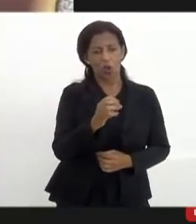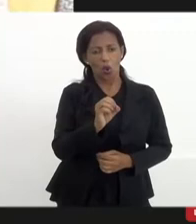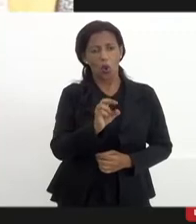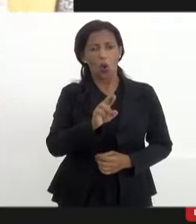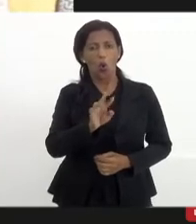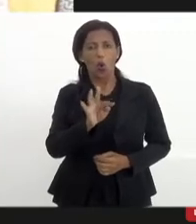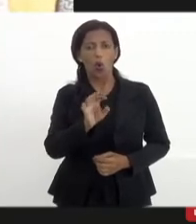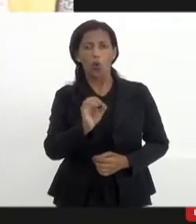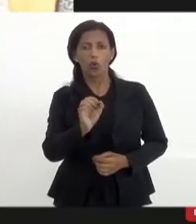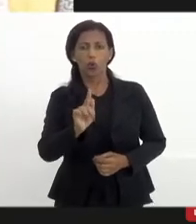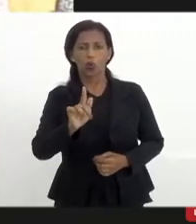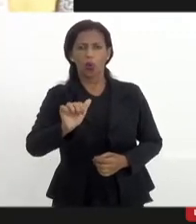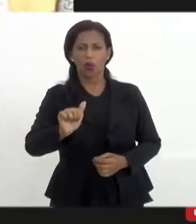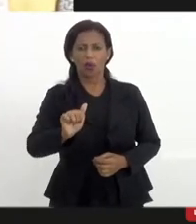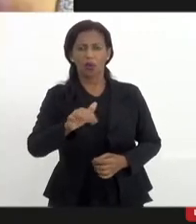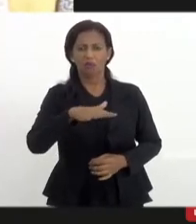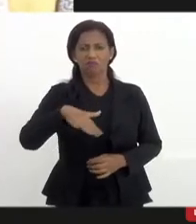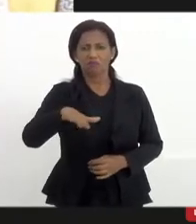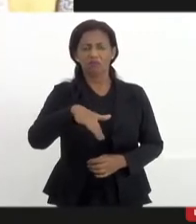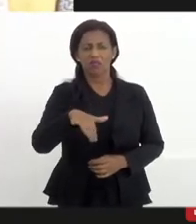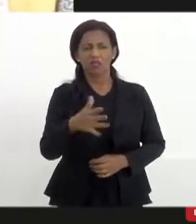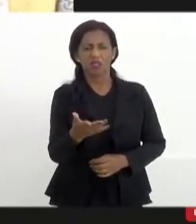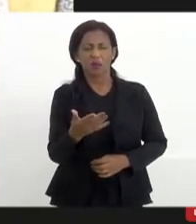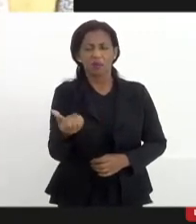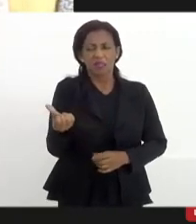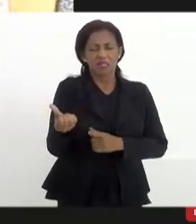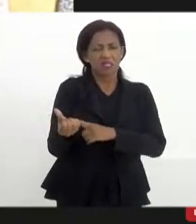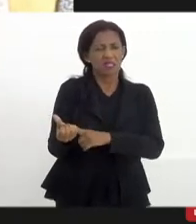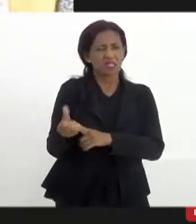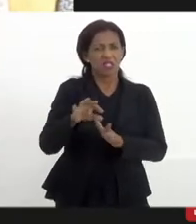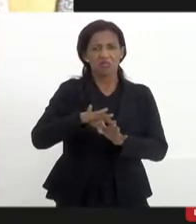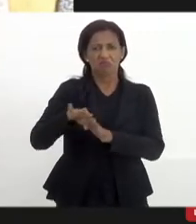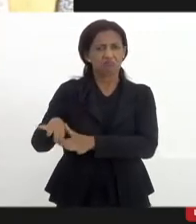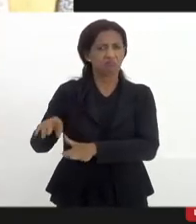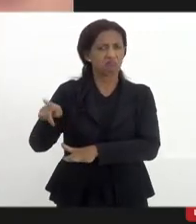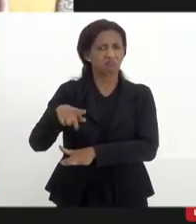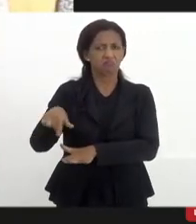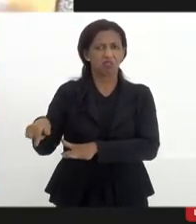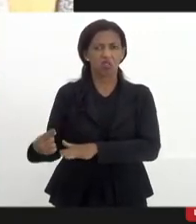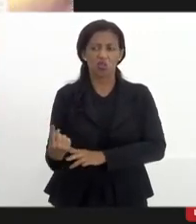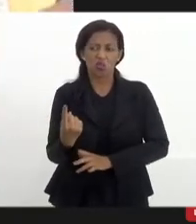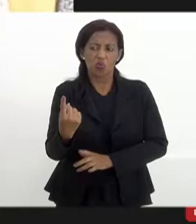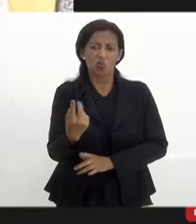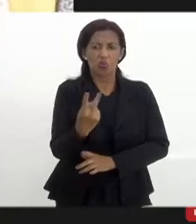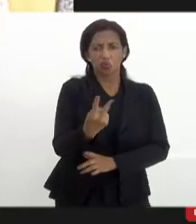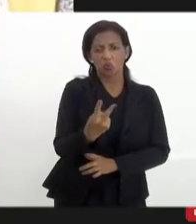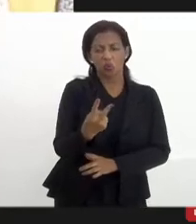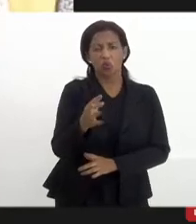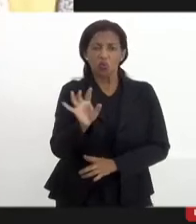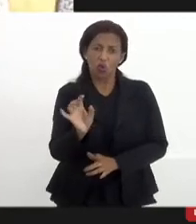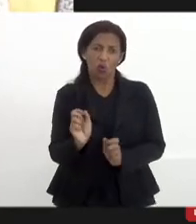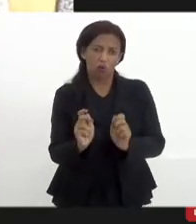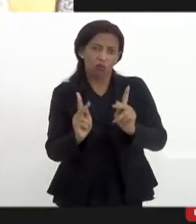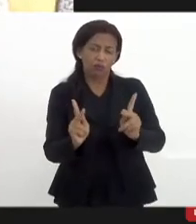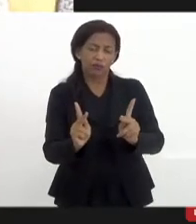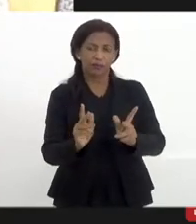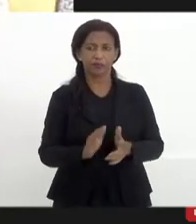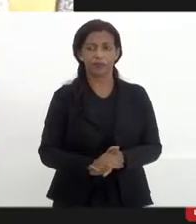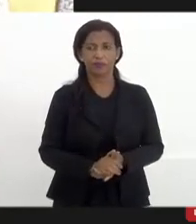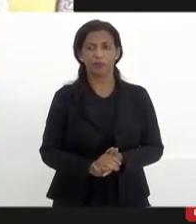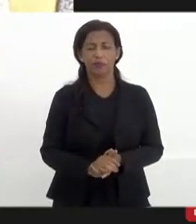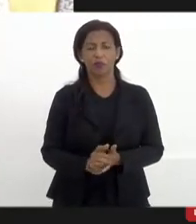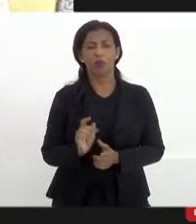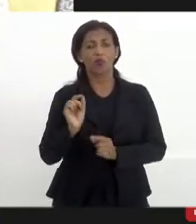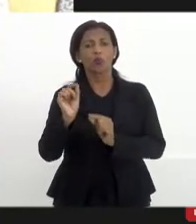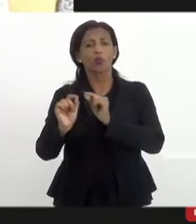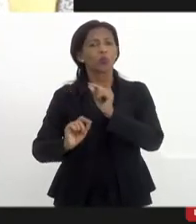Tem seis, na verdade, com outorga, mas essas seis não funcionam e uma ou duas estão funcionando hoje, o que